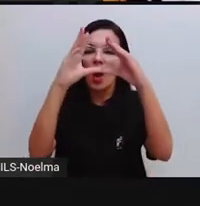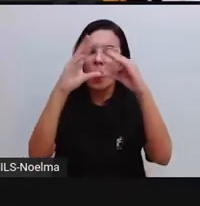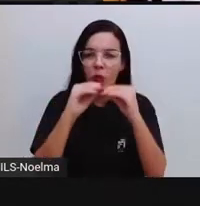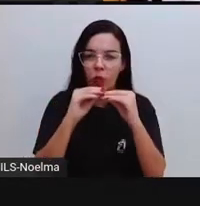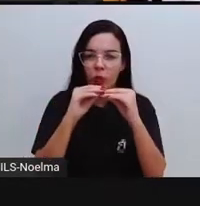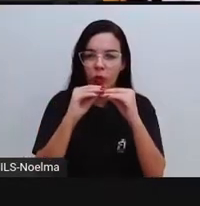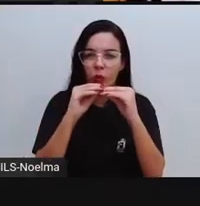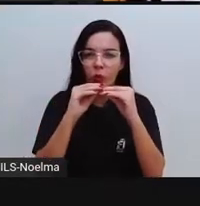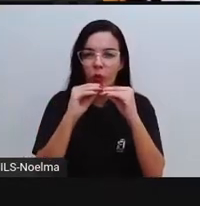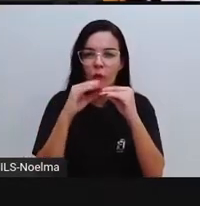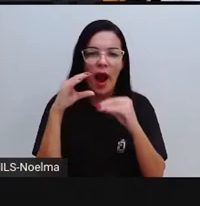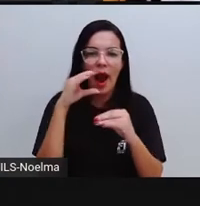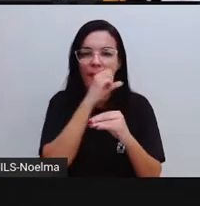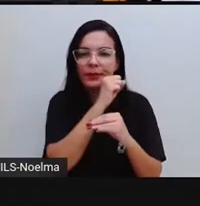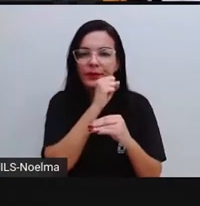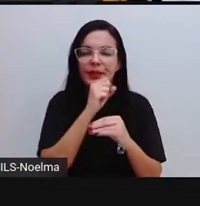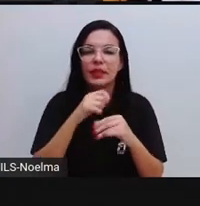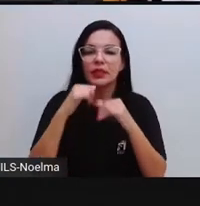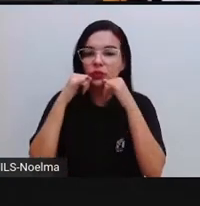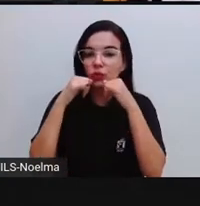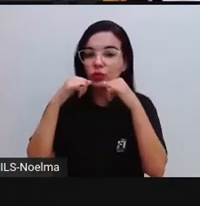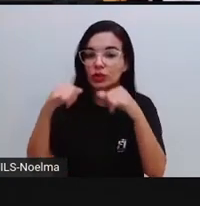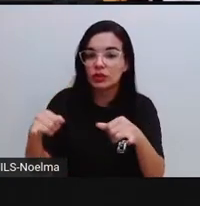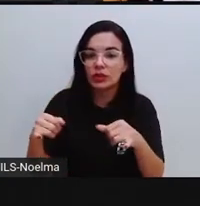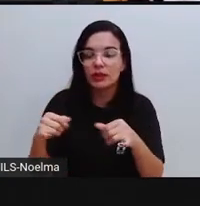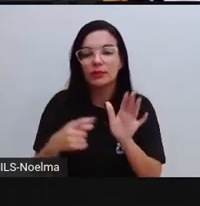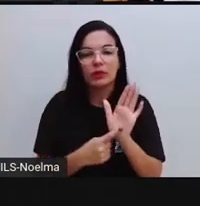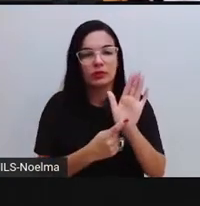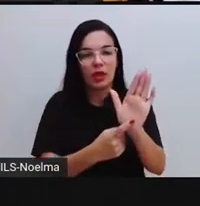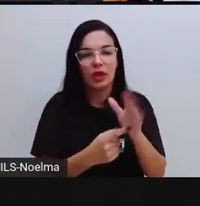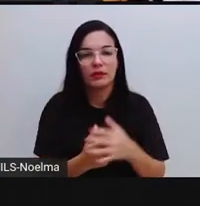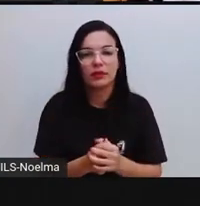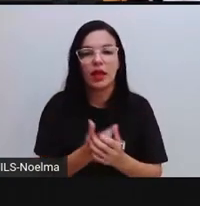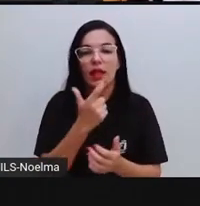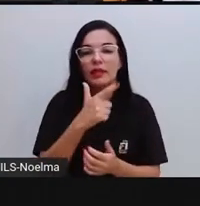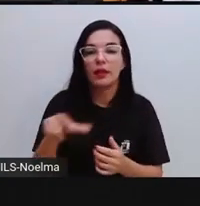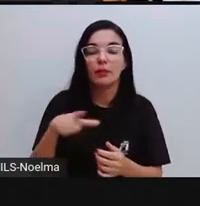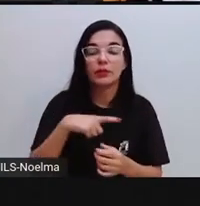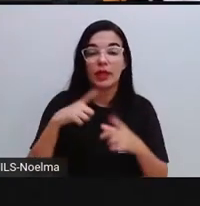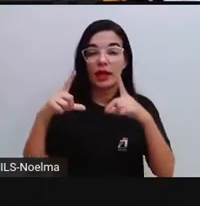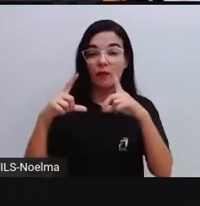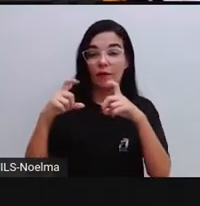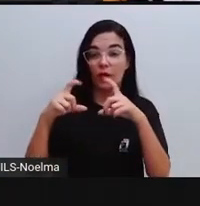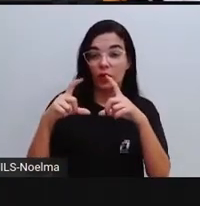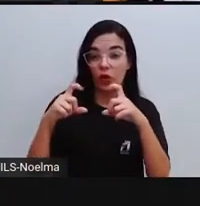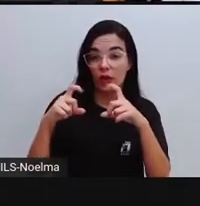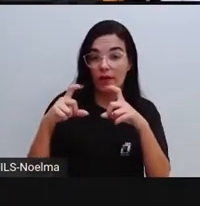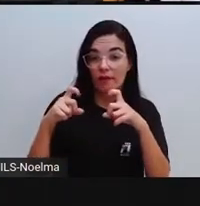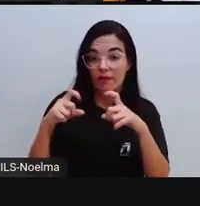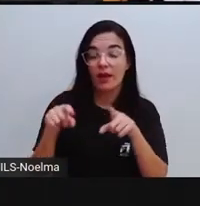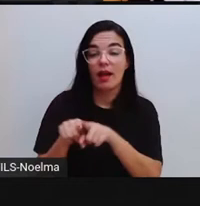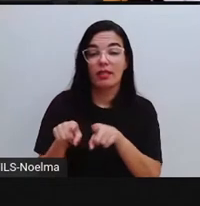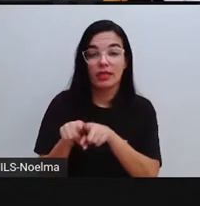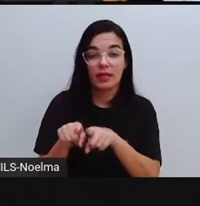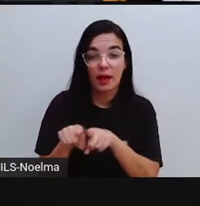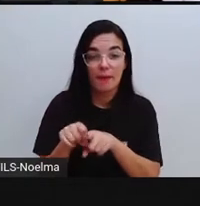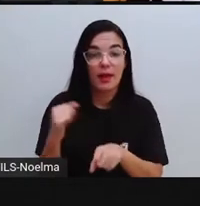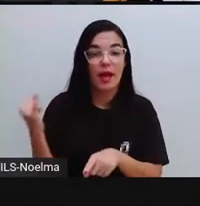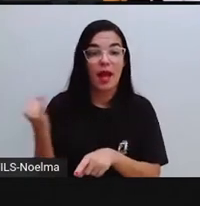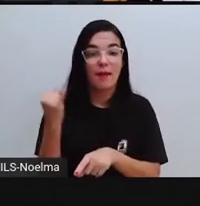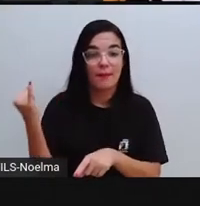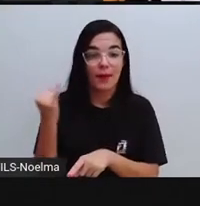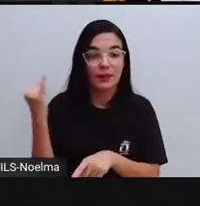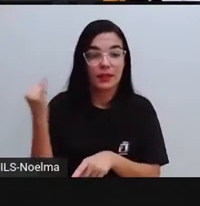notícia principal foi utilizada aí como manchete. Em seguida, nós temos a fotografia ou imagem gráfica, que também é muito